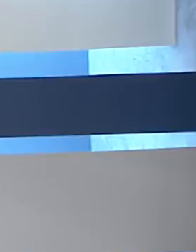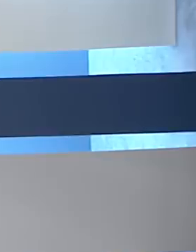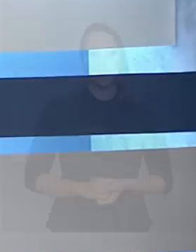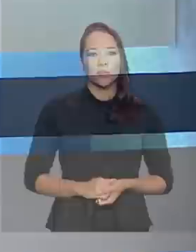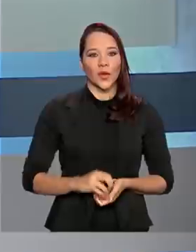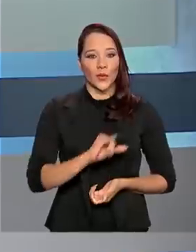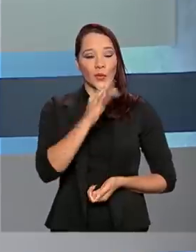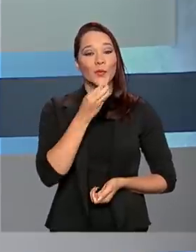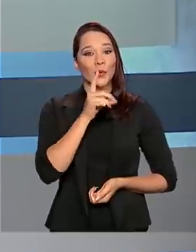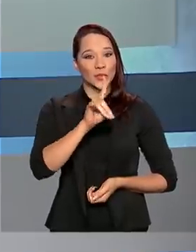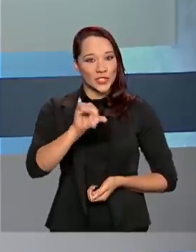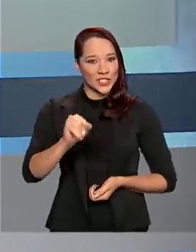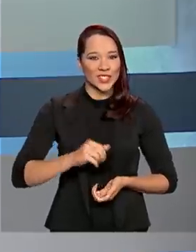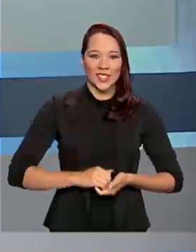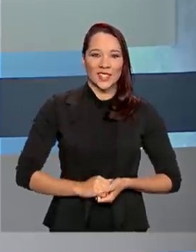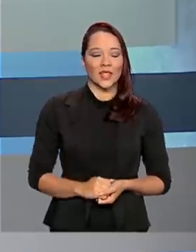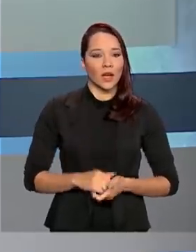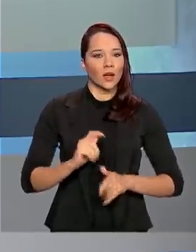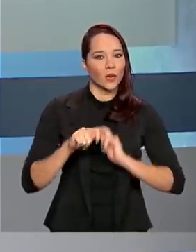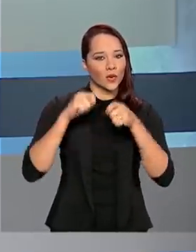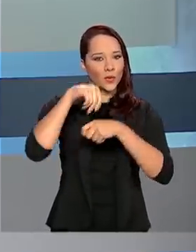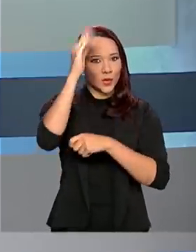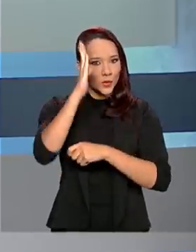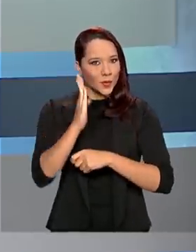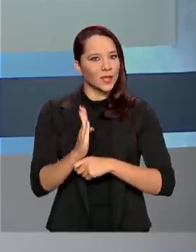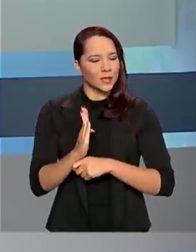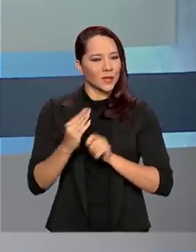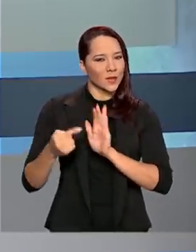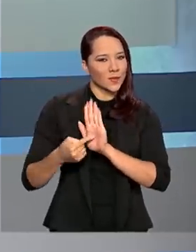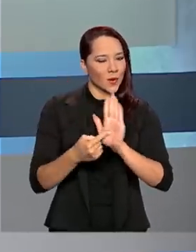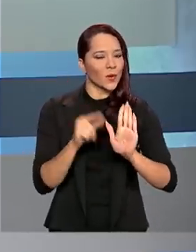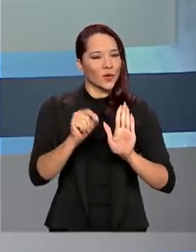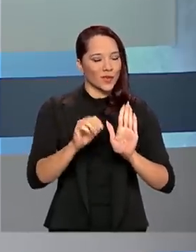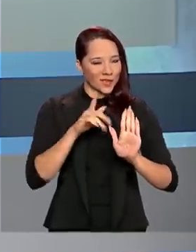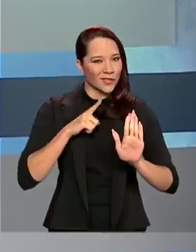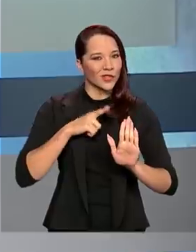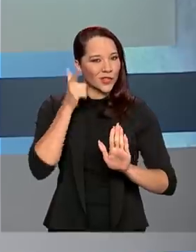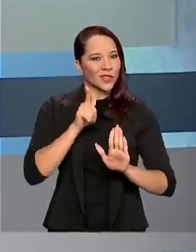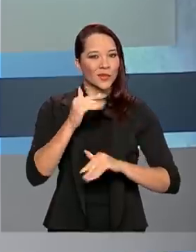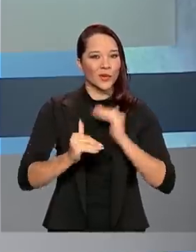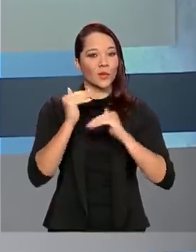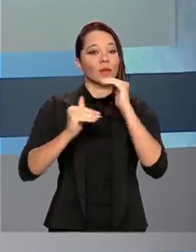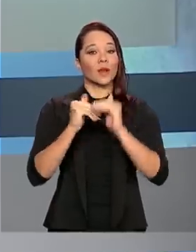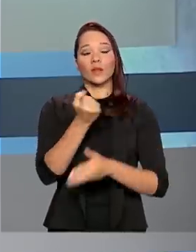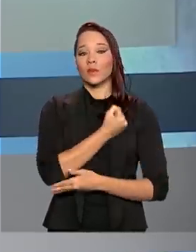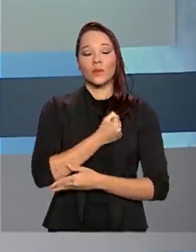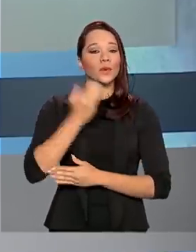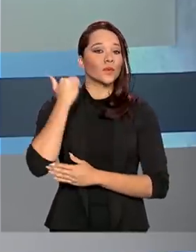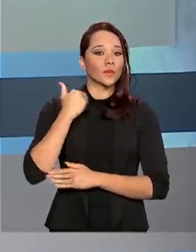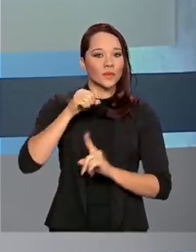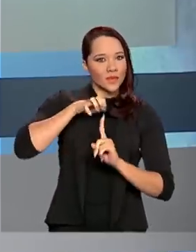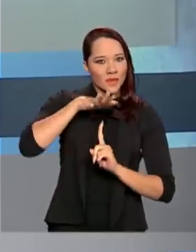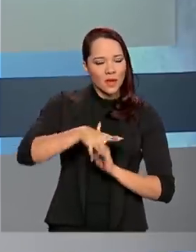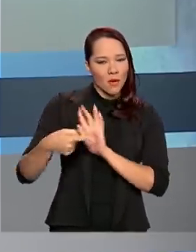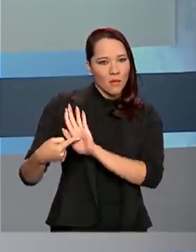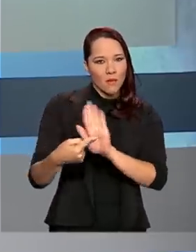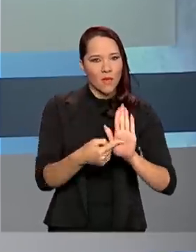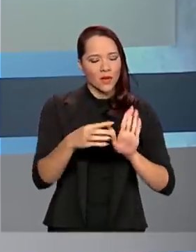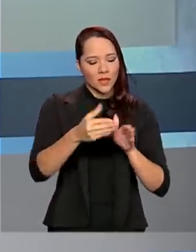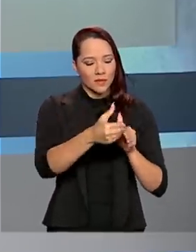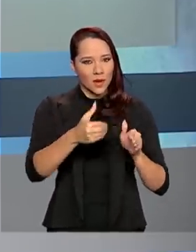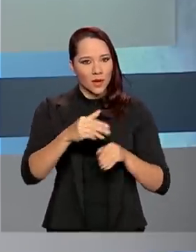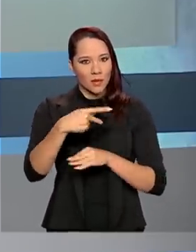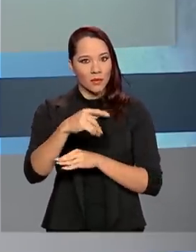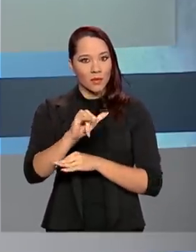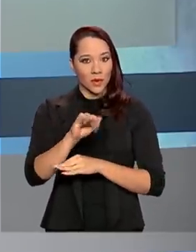Olá, bom dia! Economia brasileira dá sinais de recuperação. Números do Banco Central mostram que prévia do